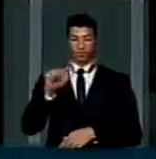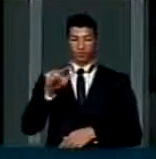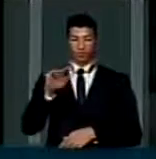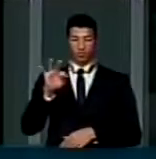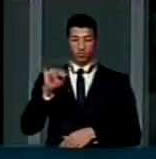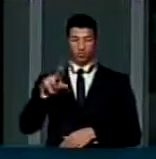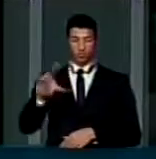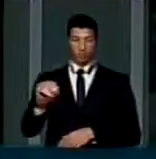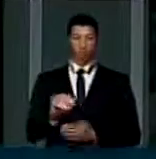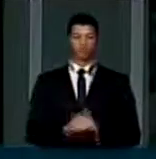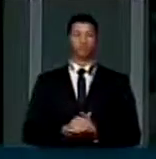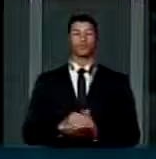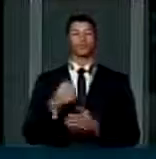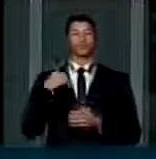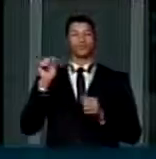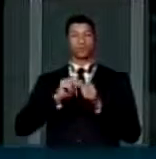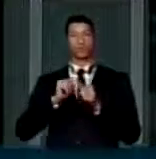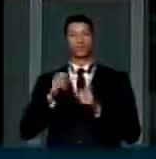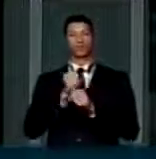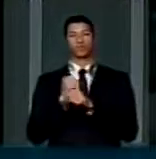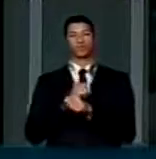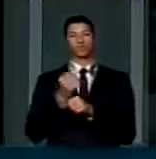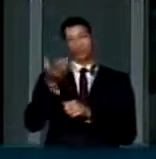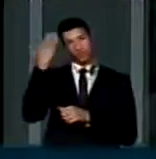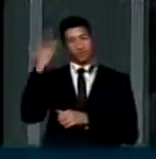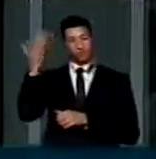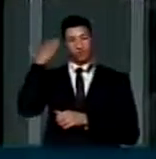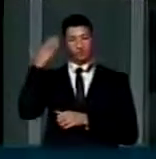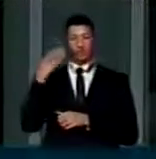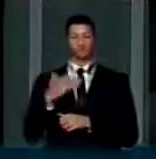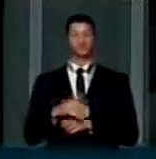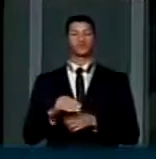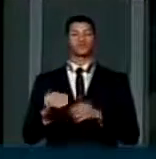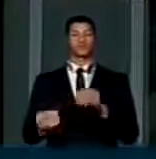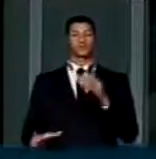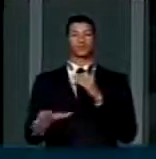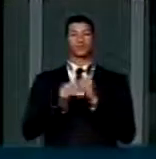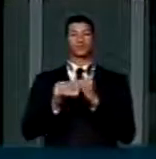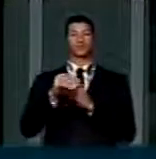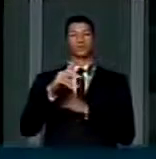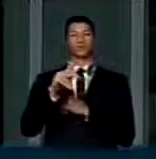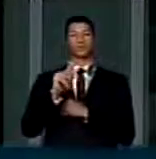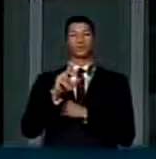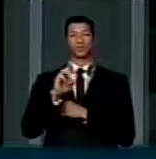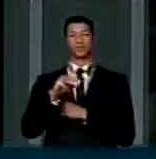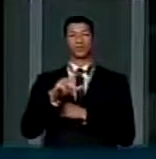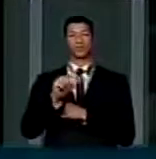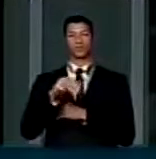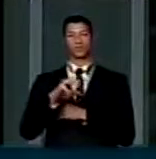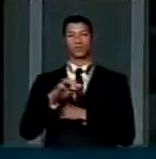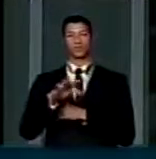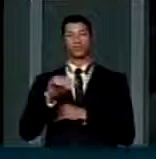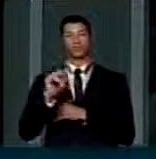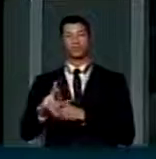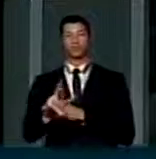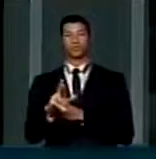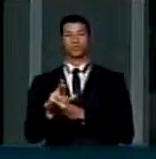Eu fiz, no ano retrasado, uma emenda parlamentar modesta,